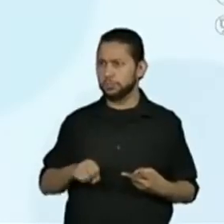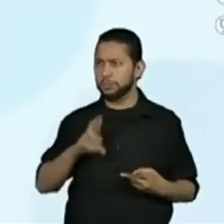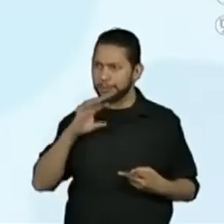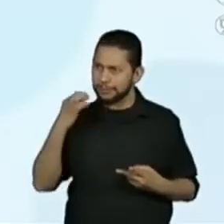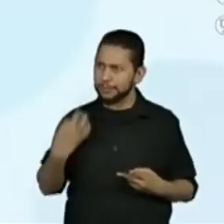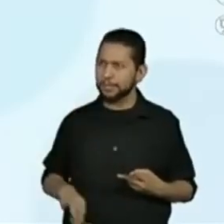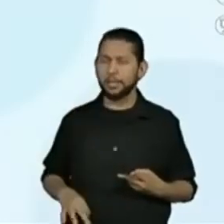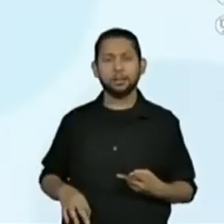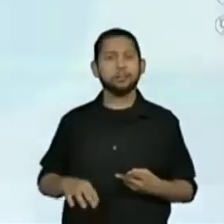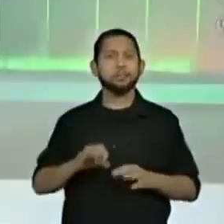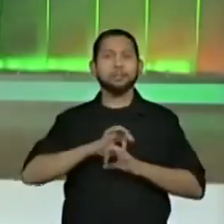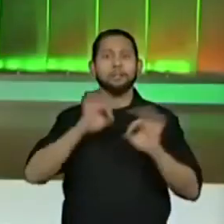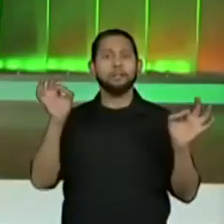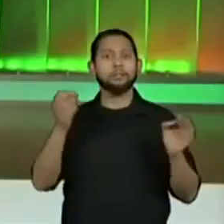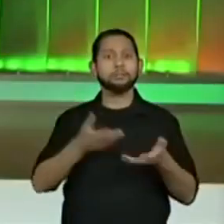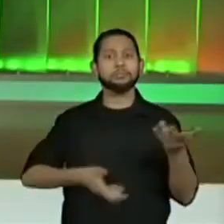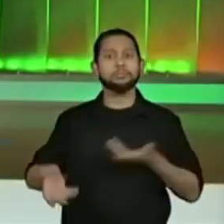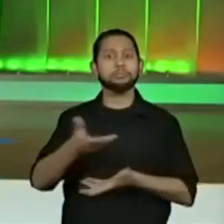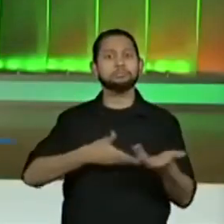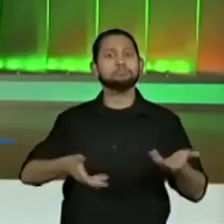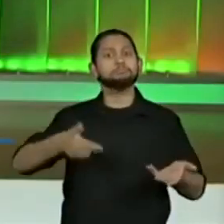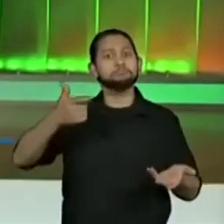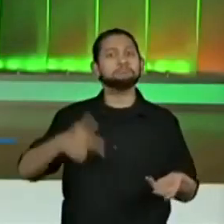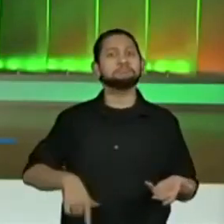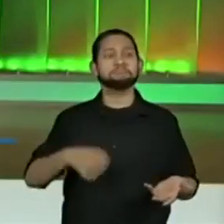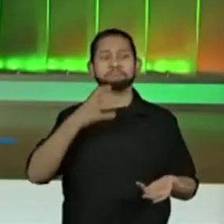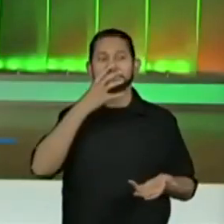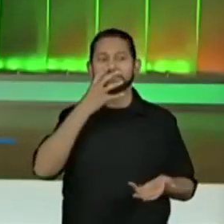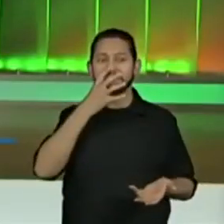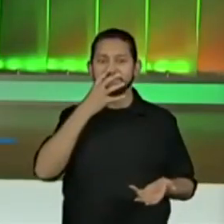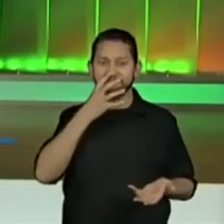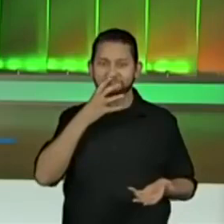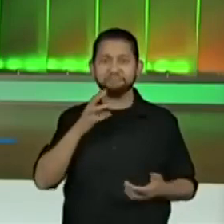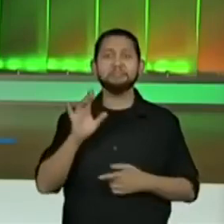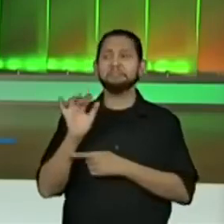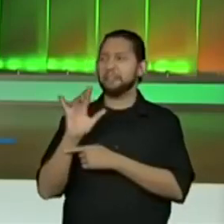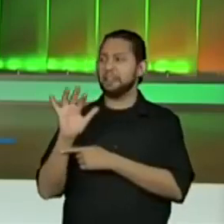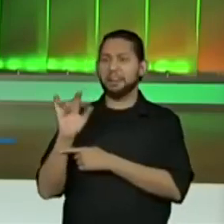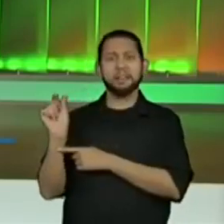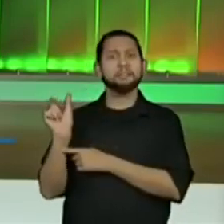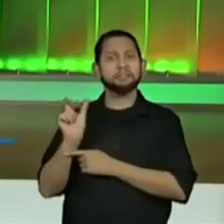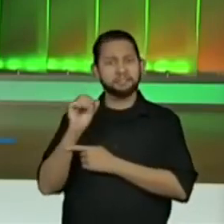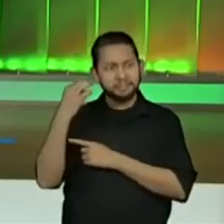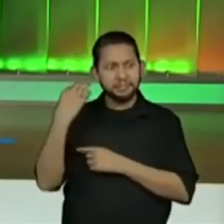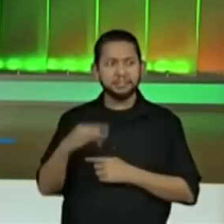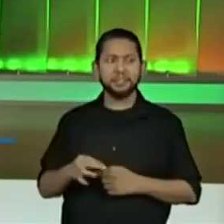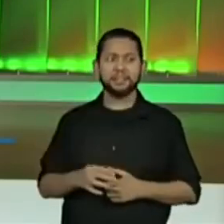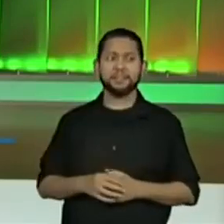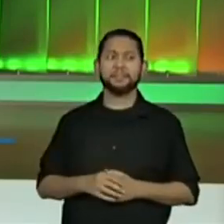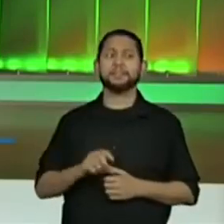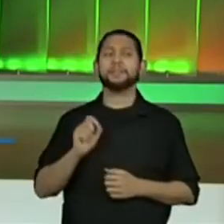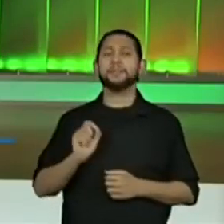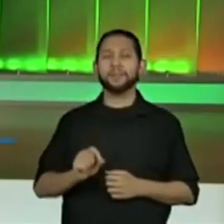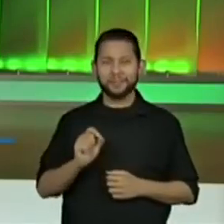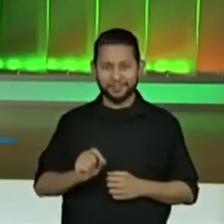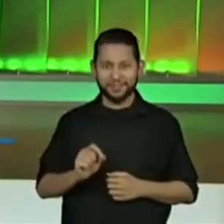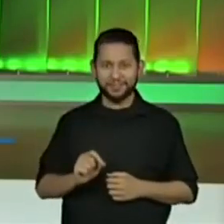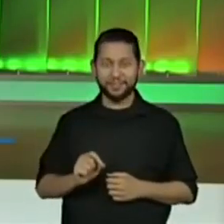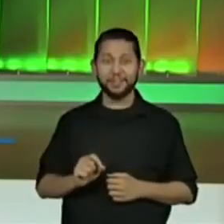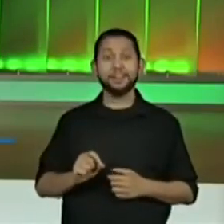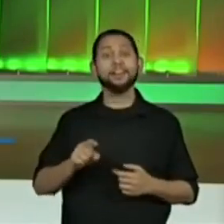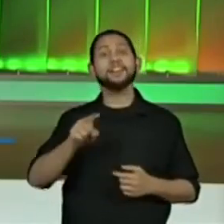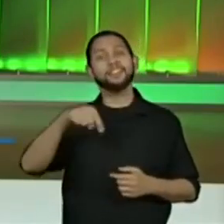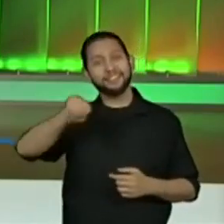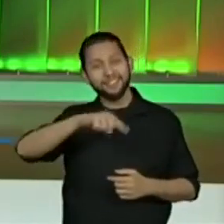ótimo que as interações estão voltando, hein? Olha só. Aluna Sara, Nayara. Que